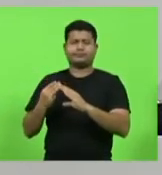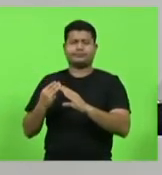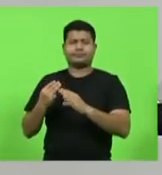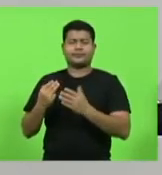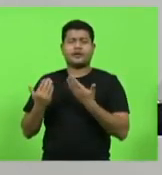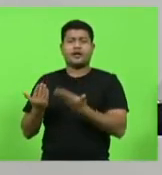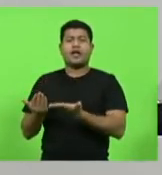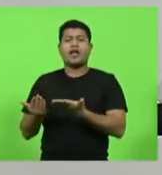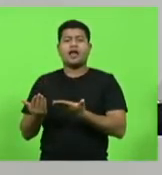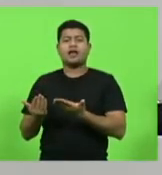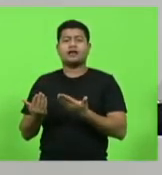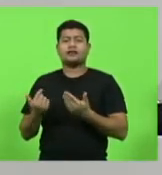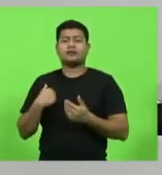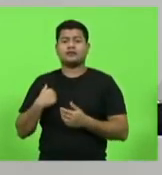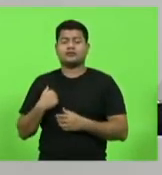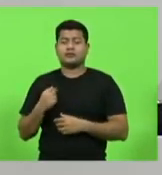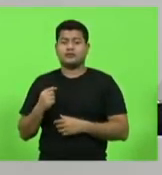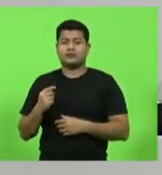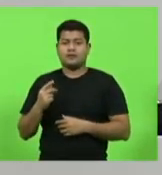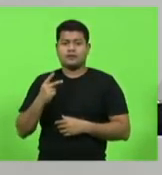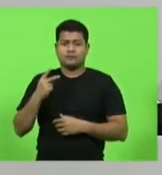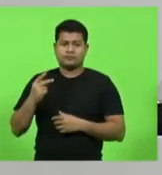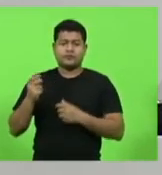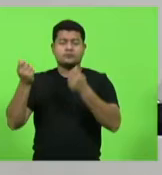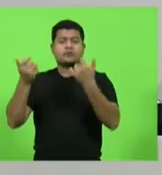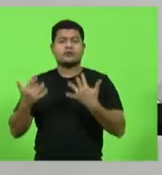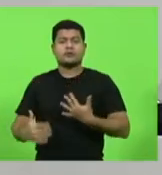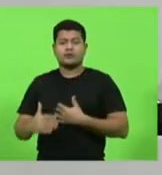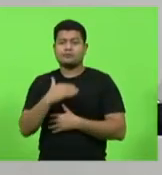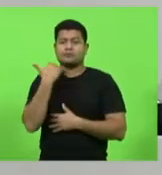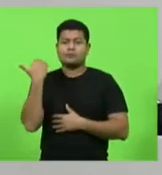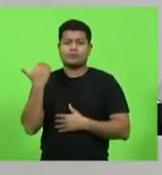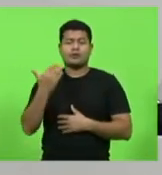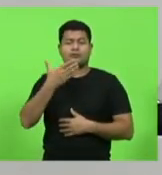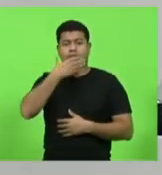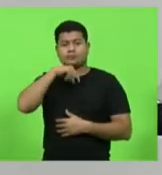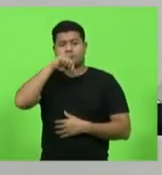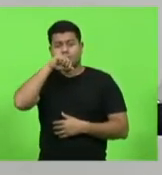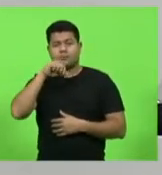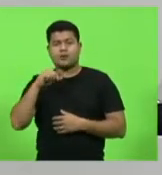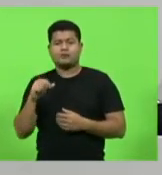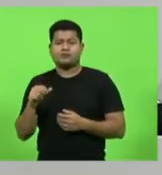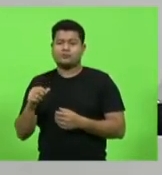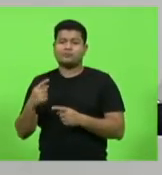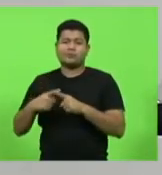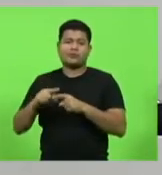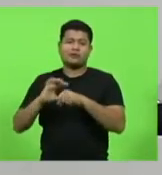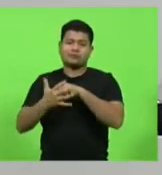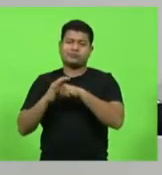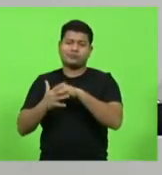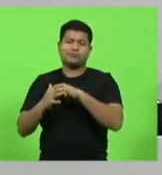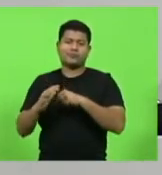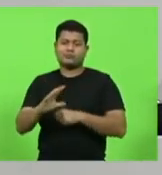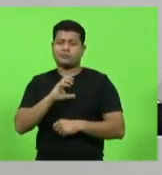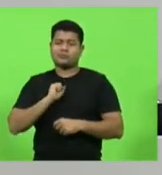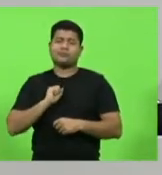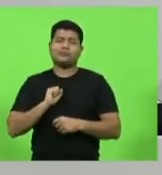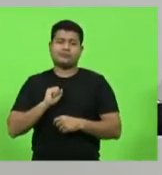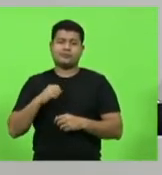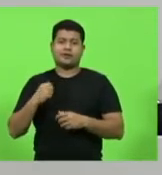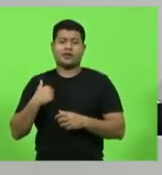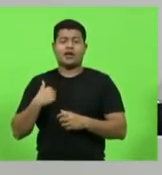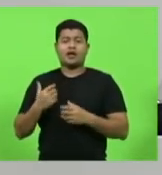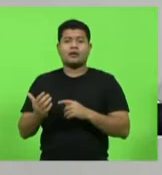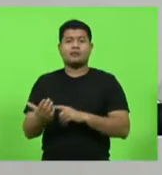falando da morte do pai dele por Covid-19, me pediu ajuda para a transferência do pai dele, mandei mensagens para as